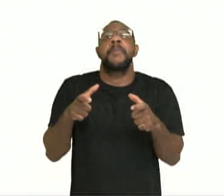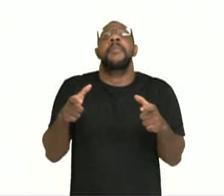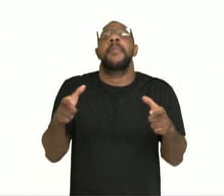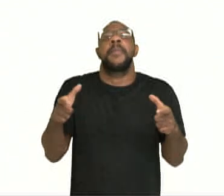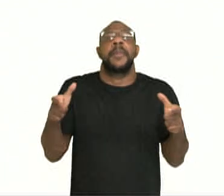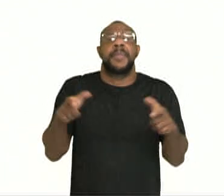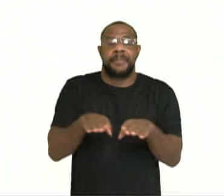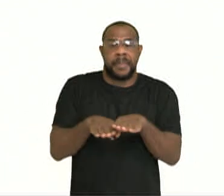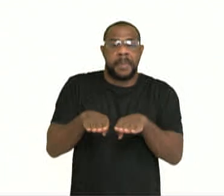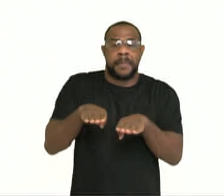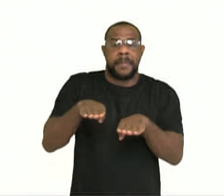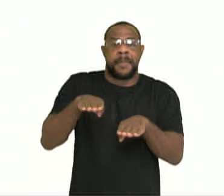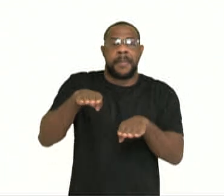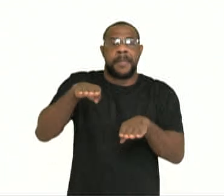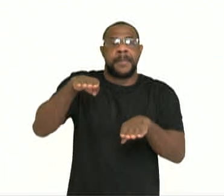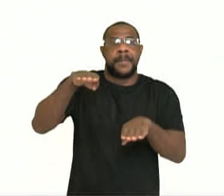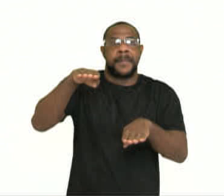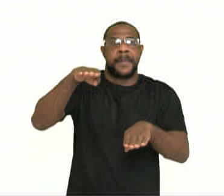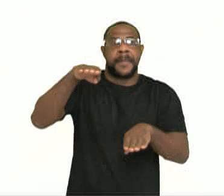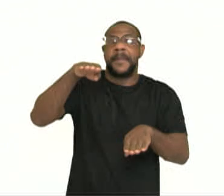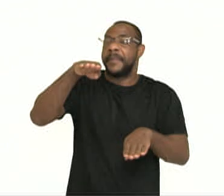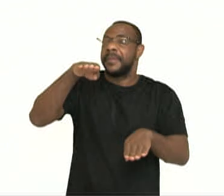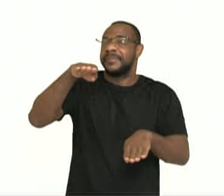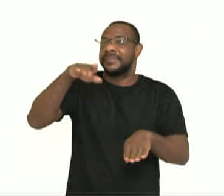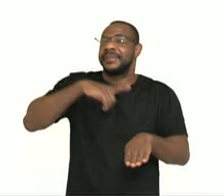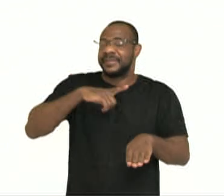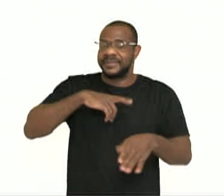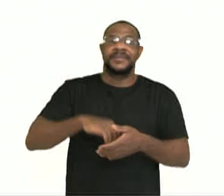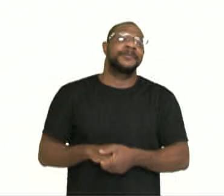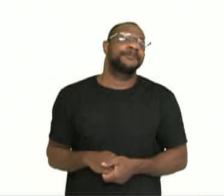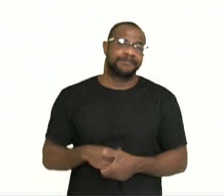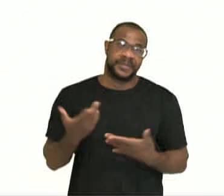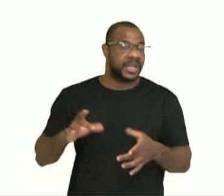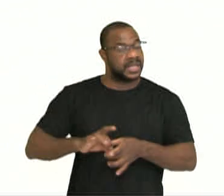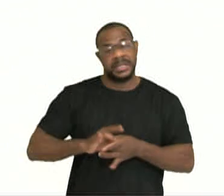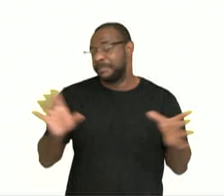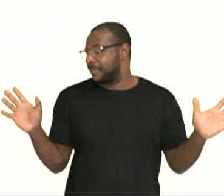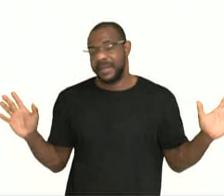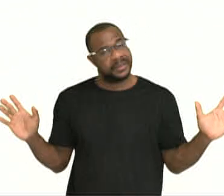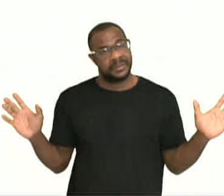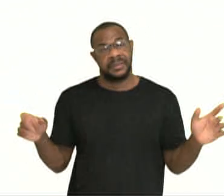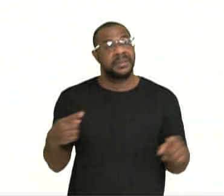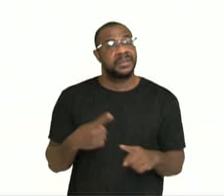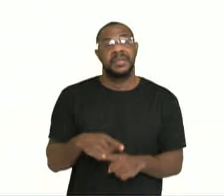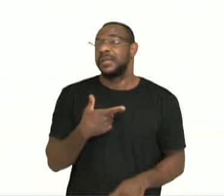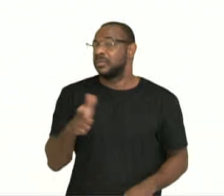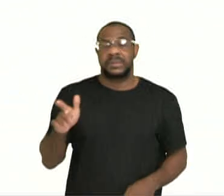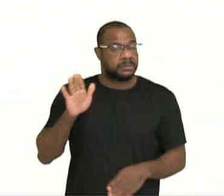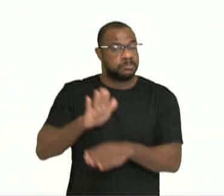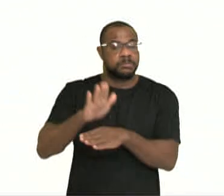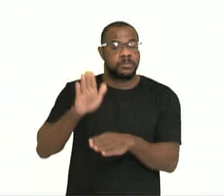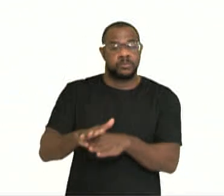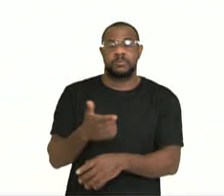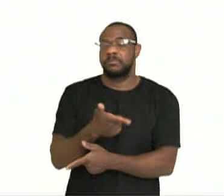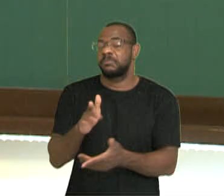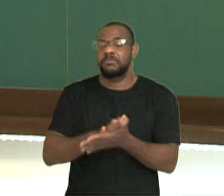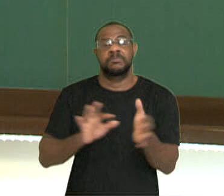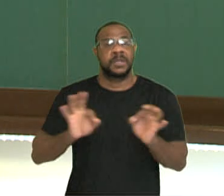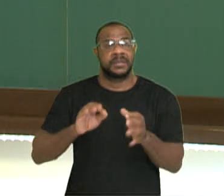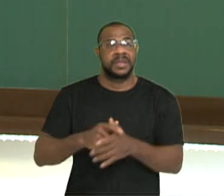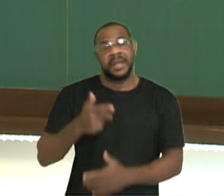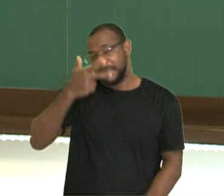mais as desigualdades, deixando os libertos à própria sorte, sem qualquer tipo de amparo estatal. Então, a pessoa